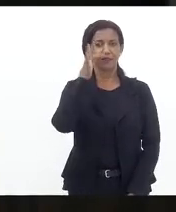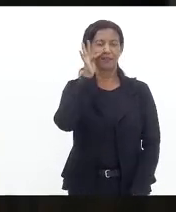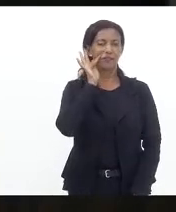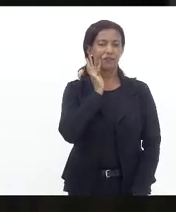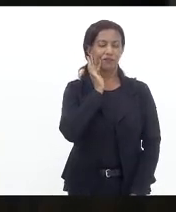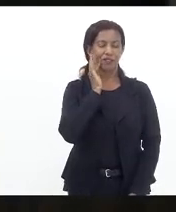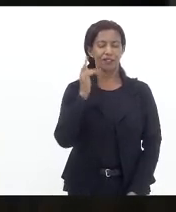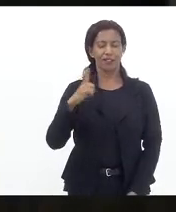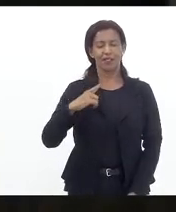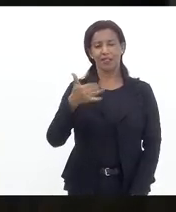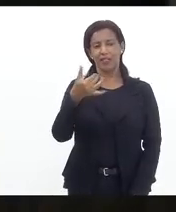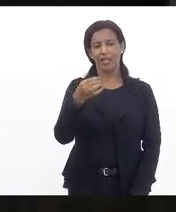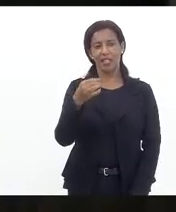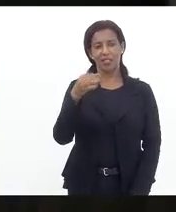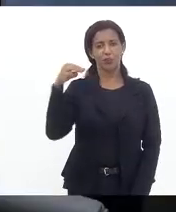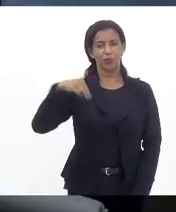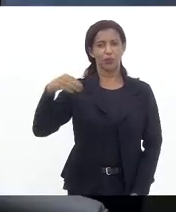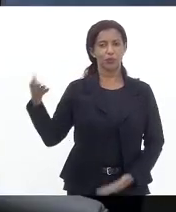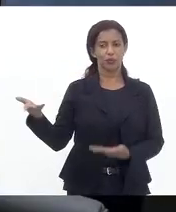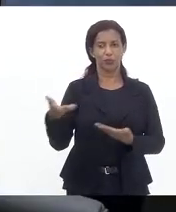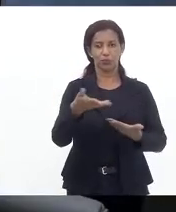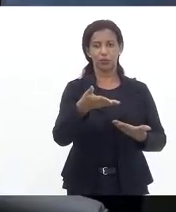excelente de ponte de 10 minutos pelo tempo regimental